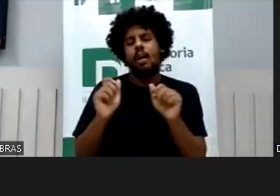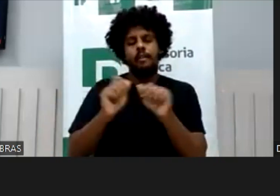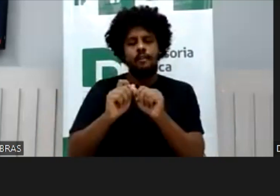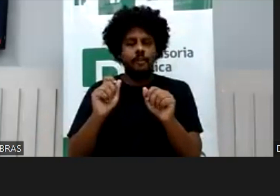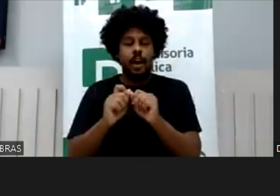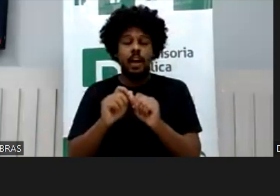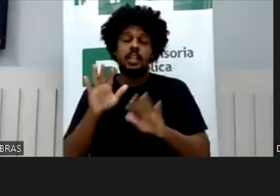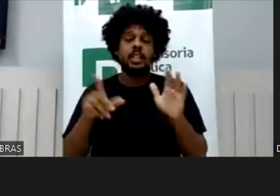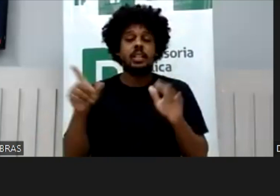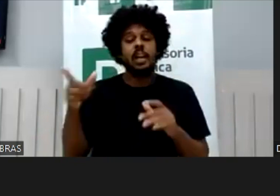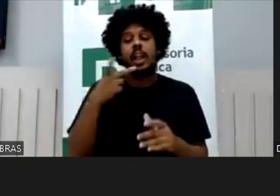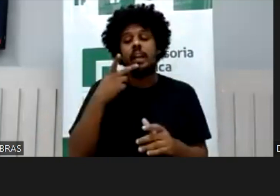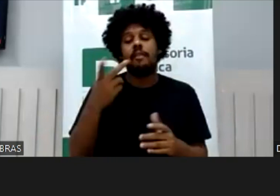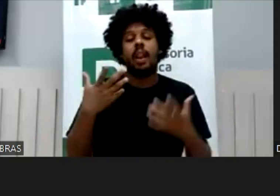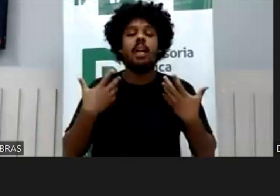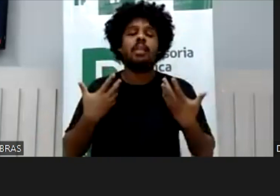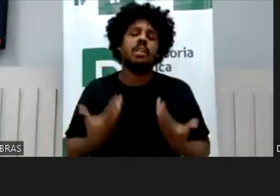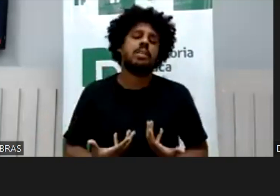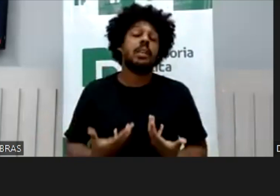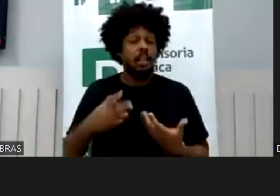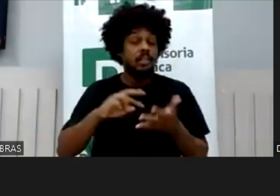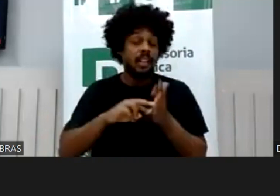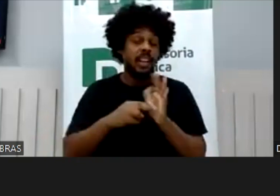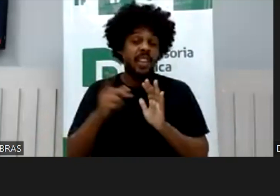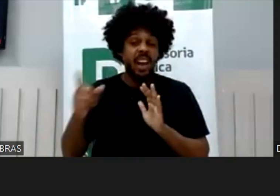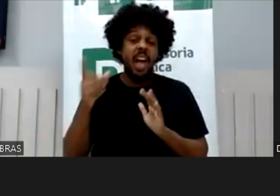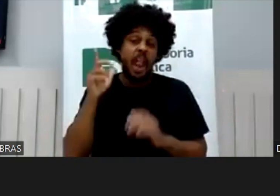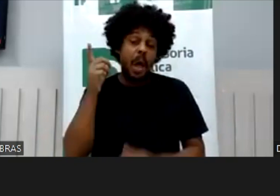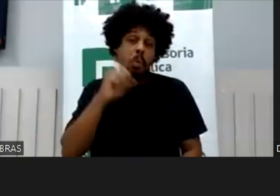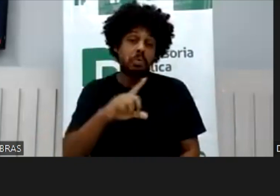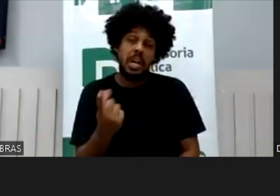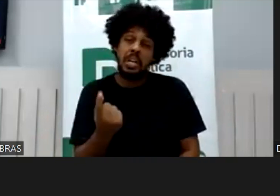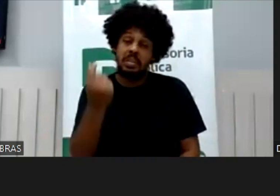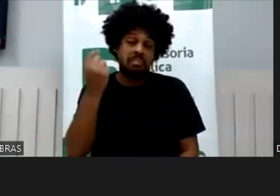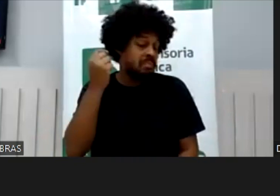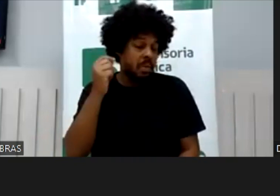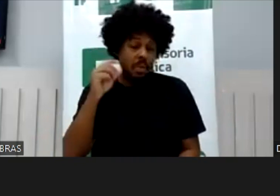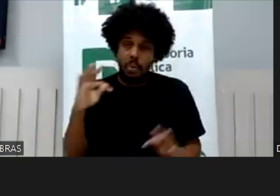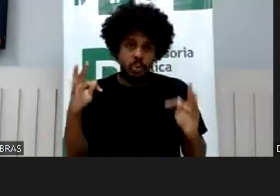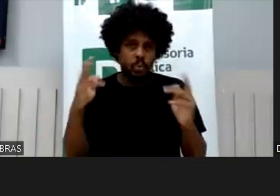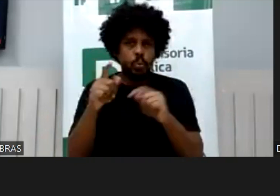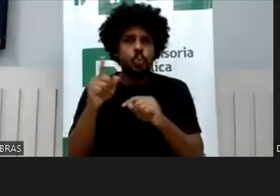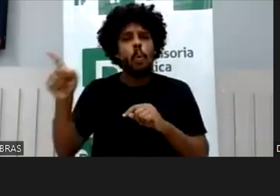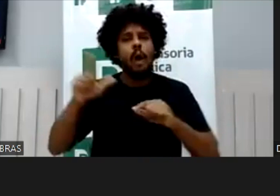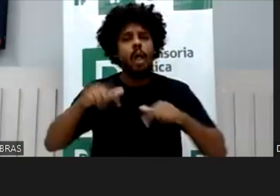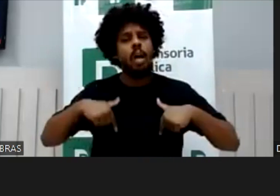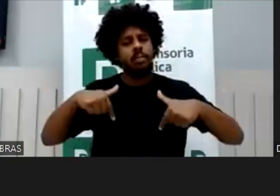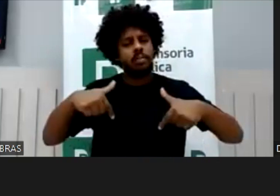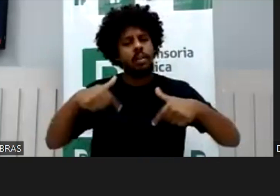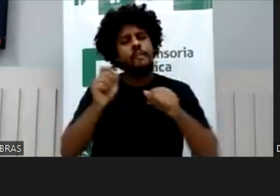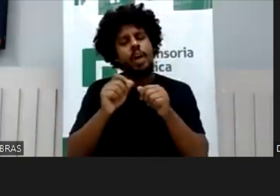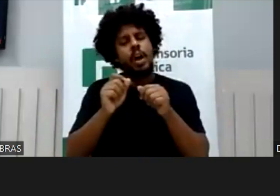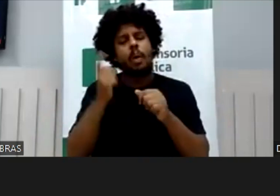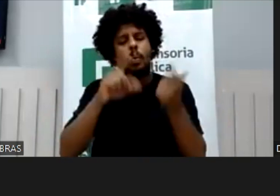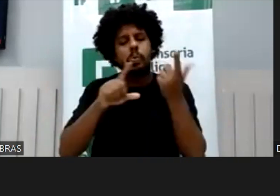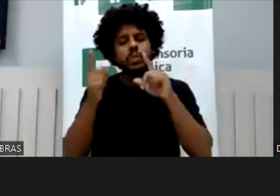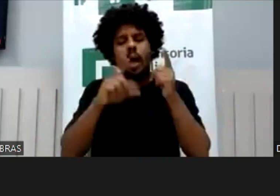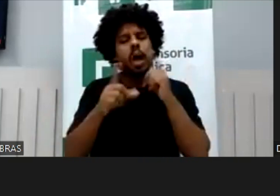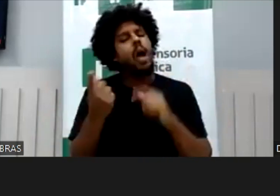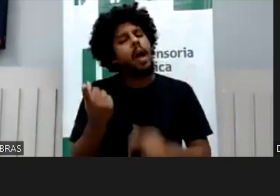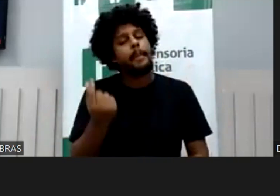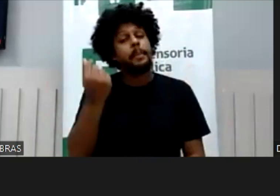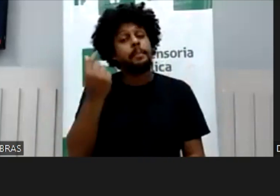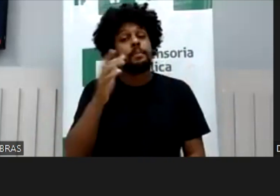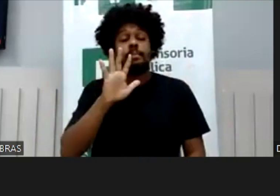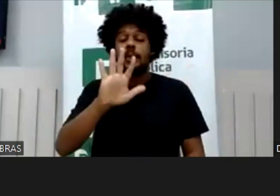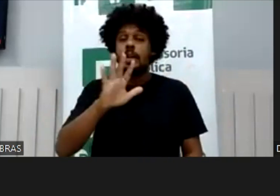diz, eu estou cansada, não sei o ela está vendendo isso também, tudo ali é comercial, tudo, entende? Agora, como controlar, qual a separação